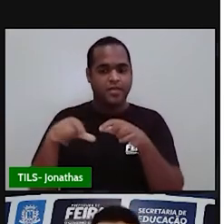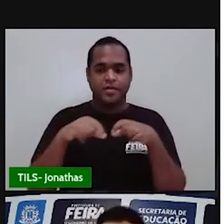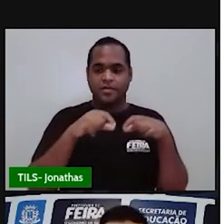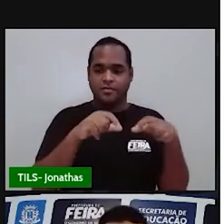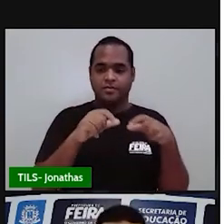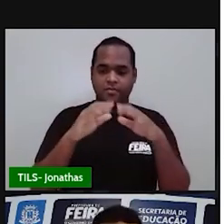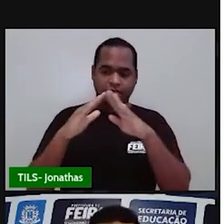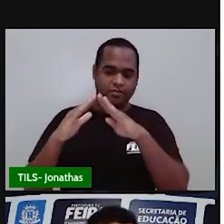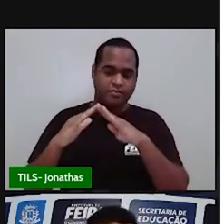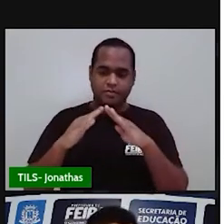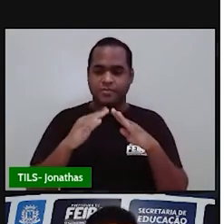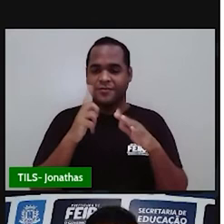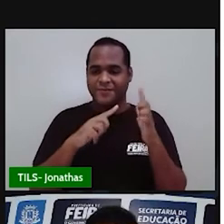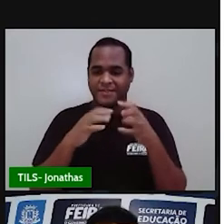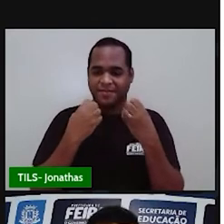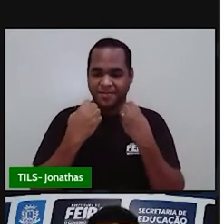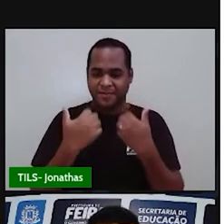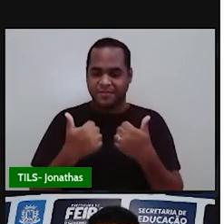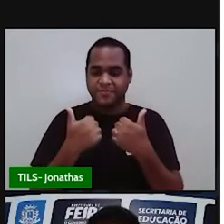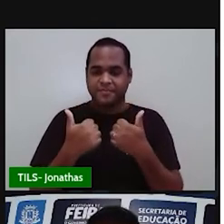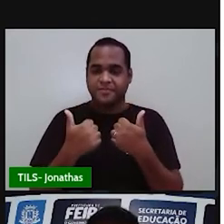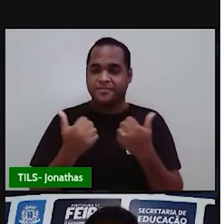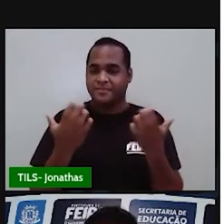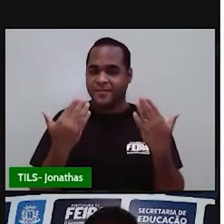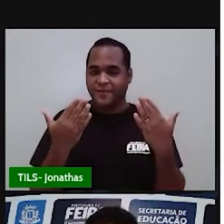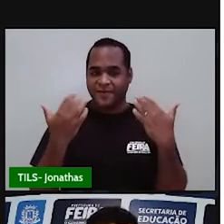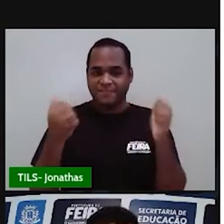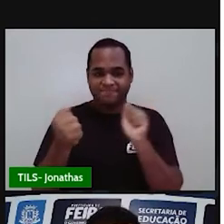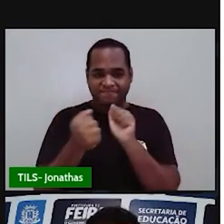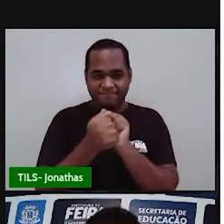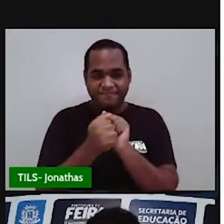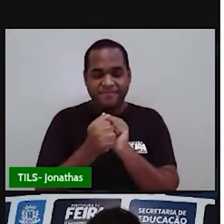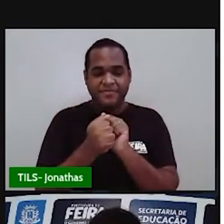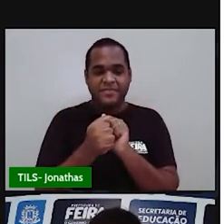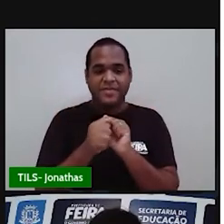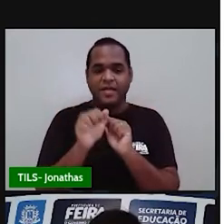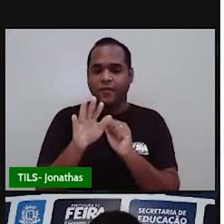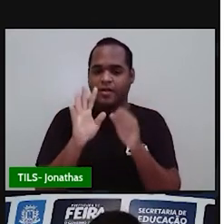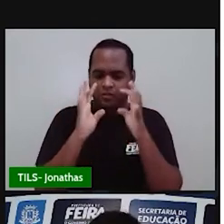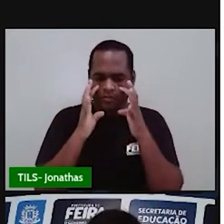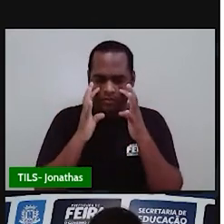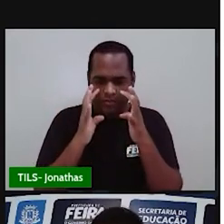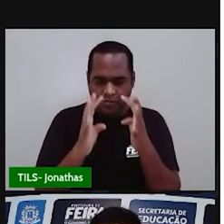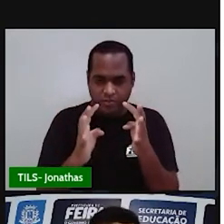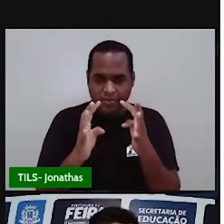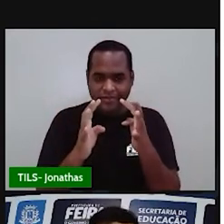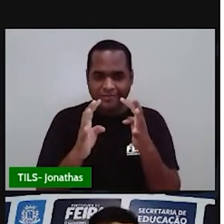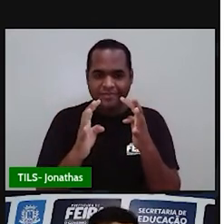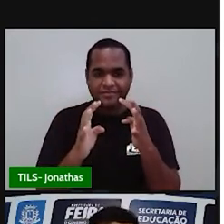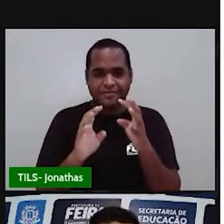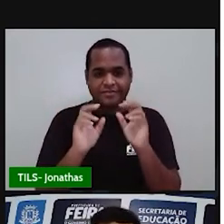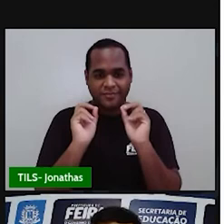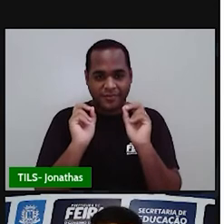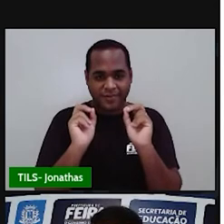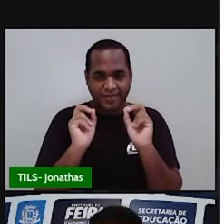residências. Valeu? Então, vem comigo. Com muita atenção, tá? Com